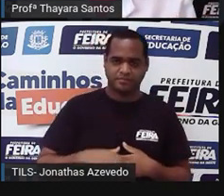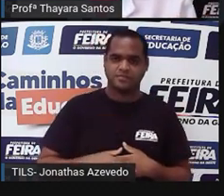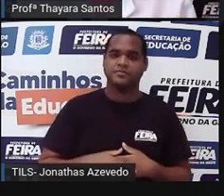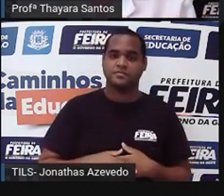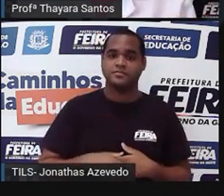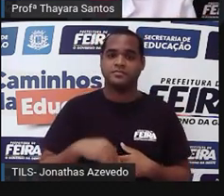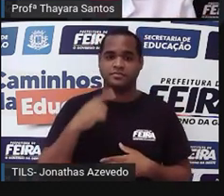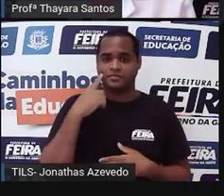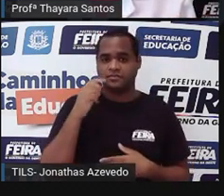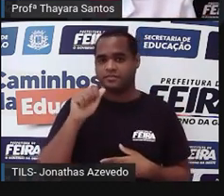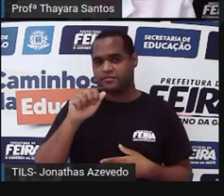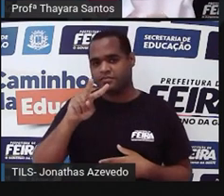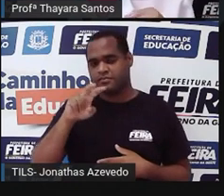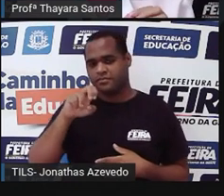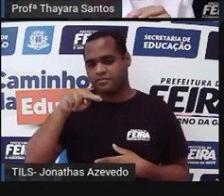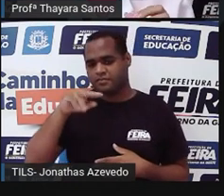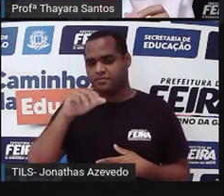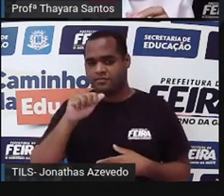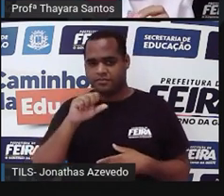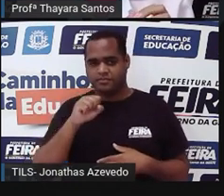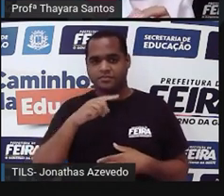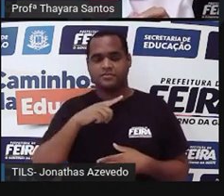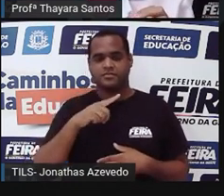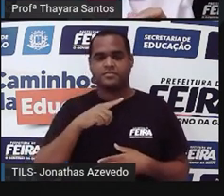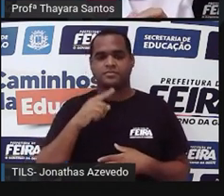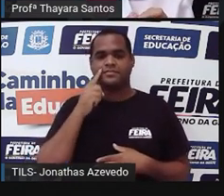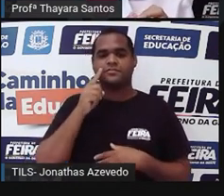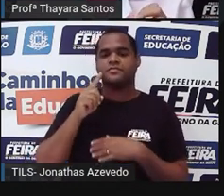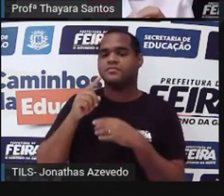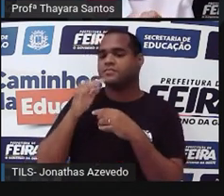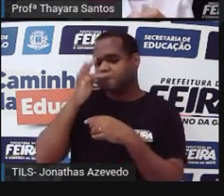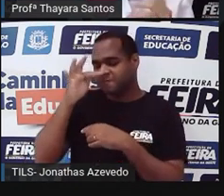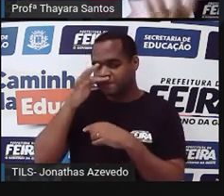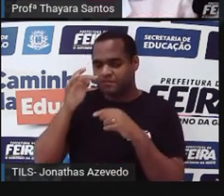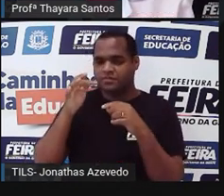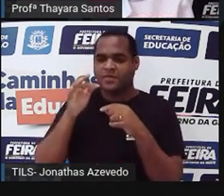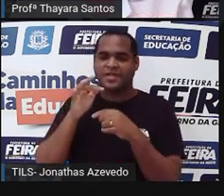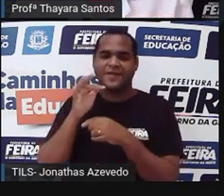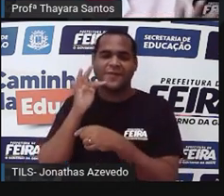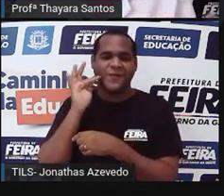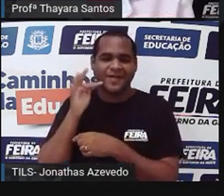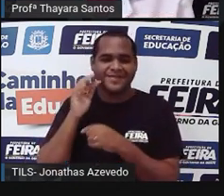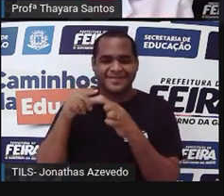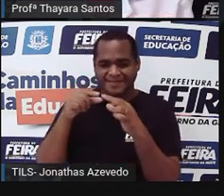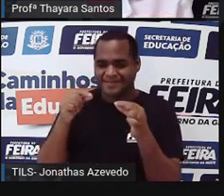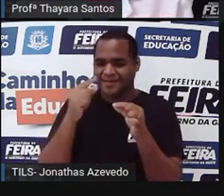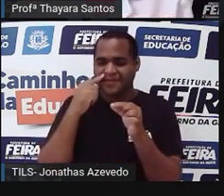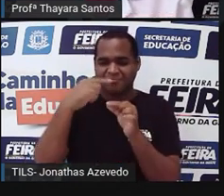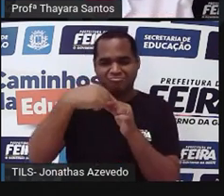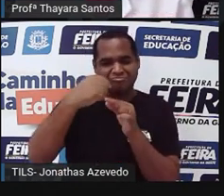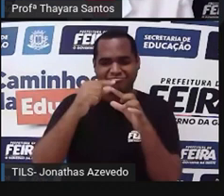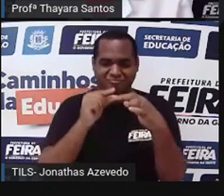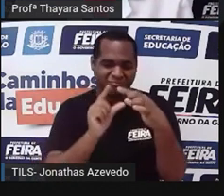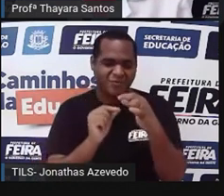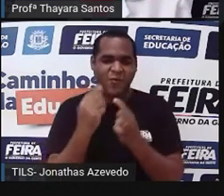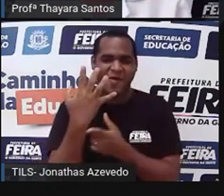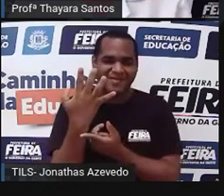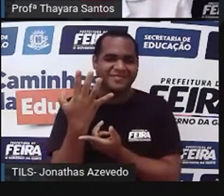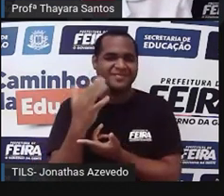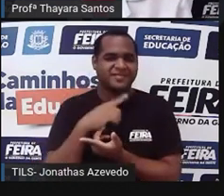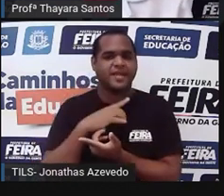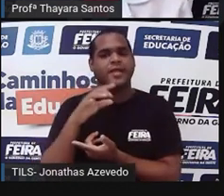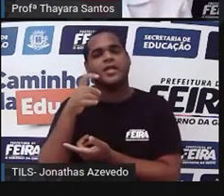plantinhas aqui que tem essa folhinha bem bonitinha, que parece até um trevo de quatro folhas, mas não é um trevo. E os